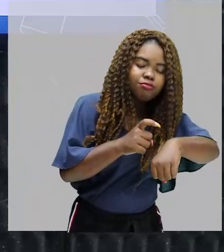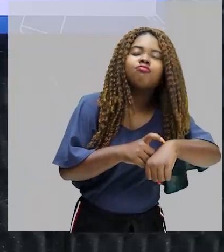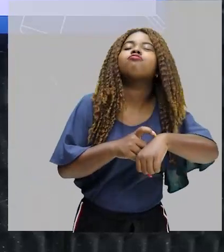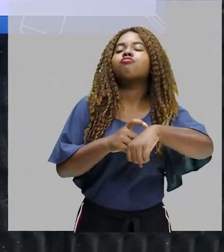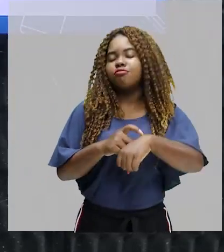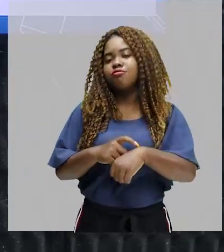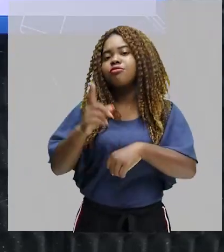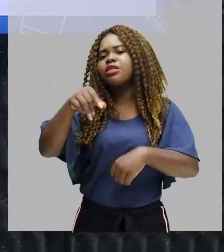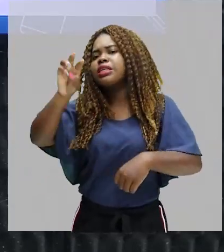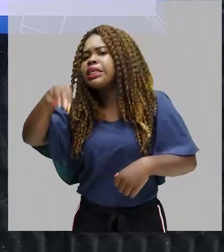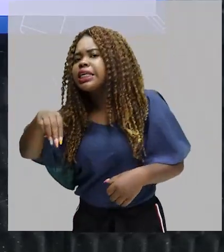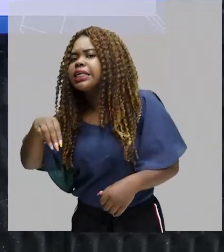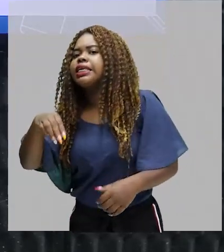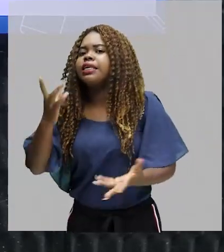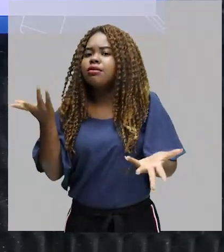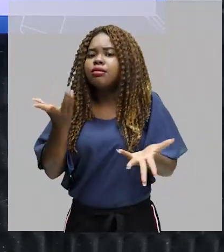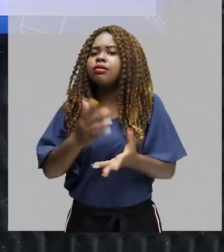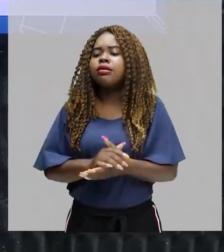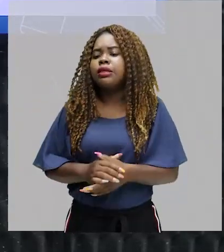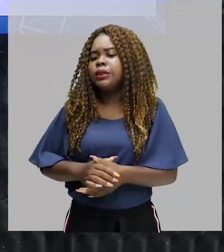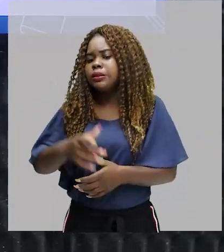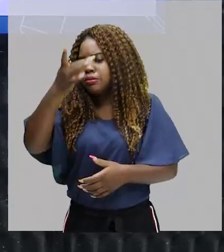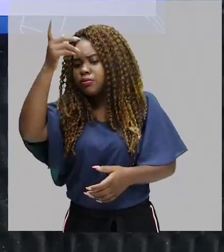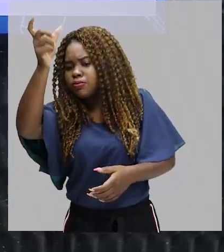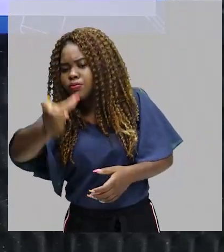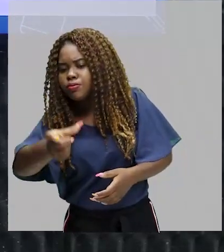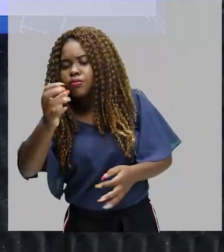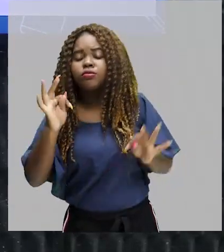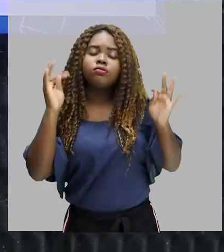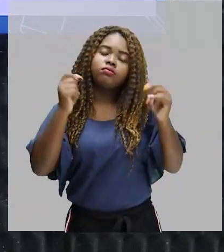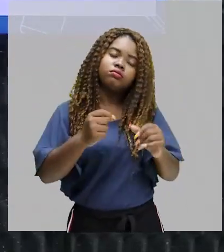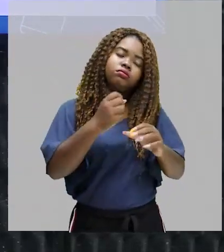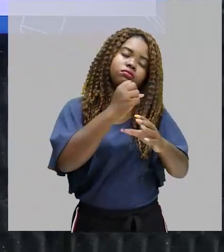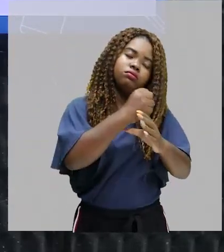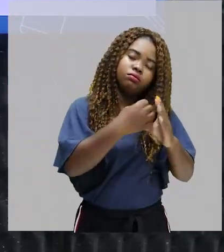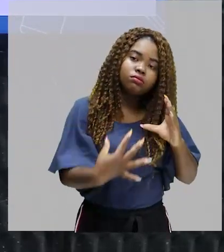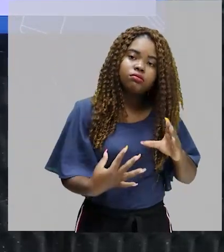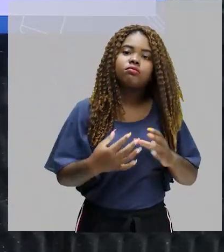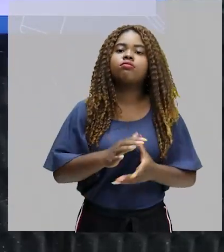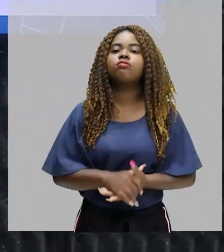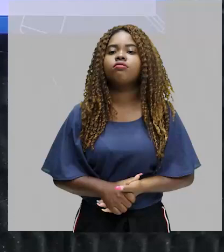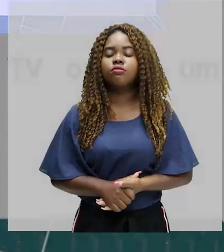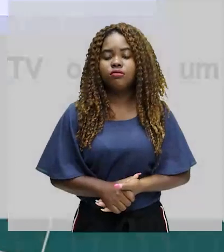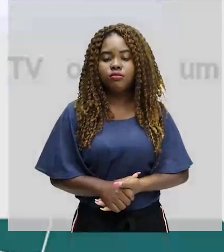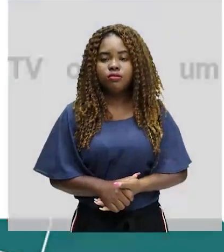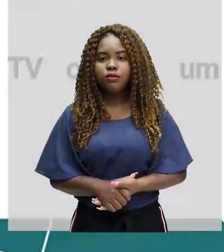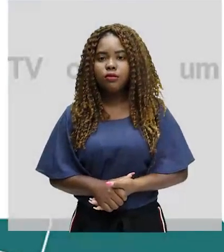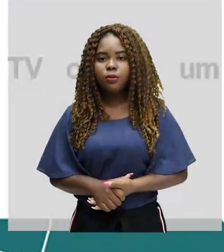enredo, os personagens. Então, traz todos os elementos da narrativa.